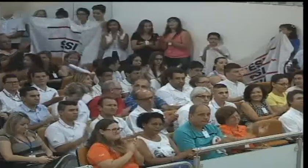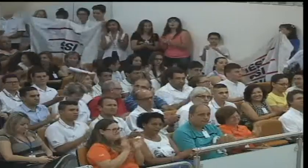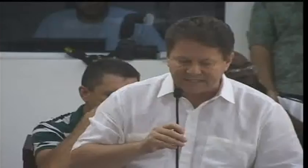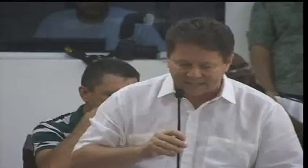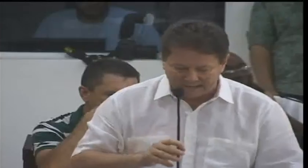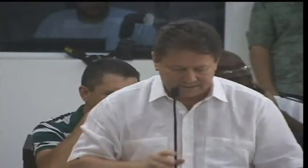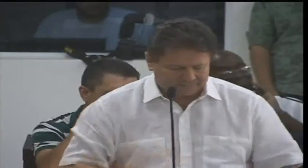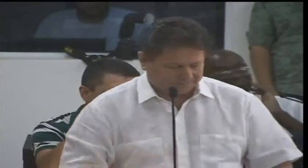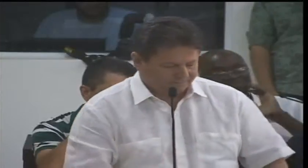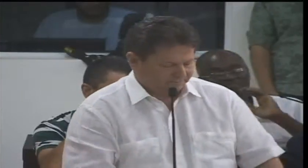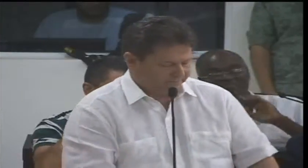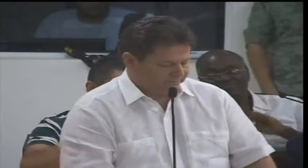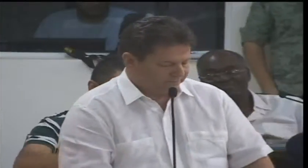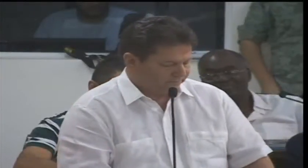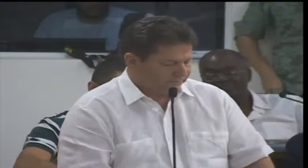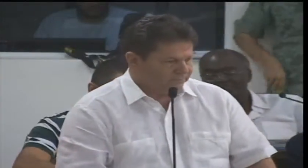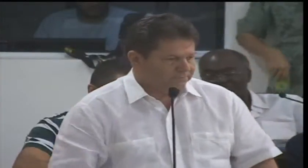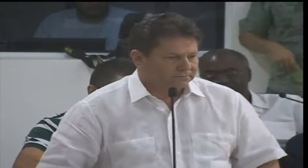Senhor presidente,